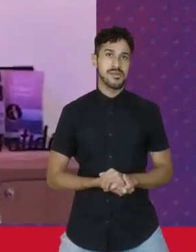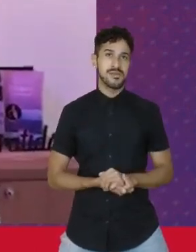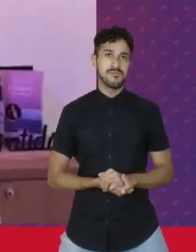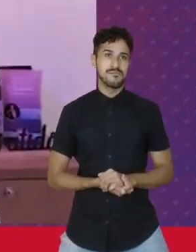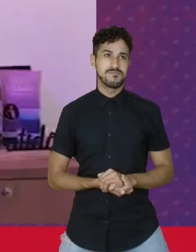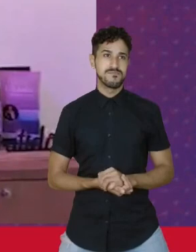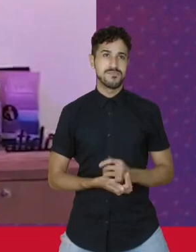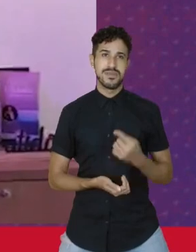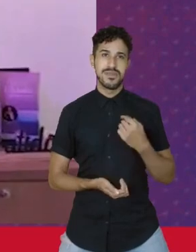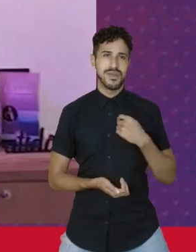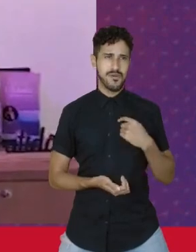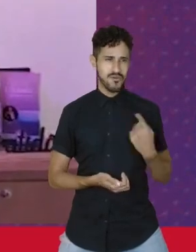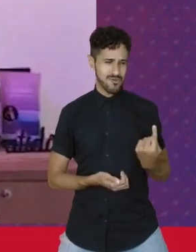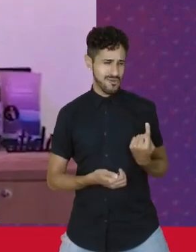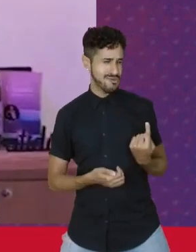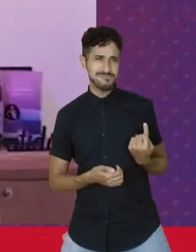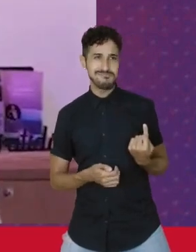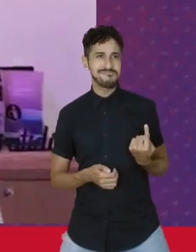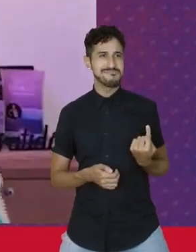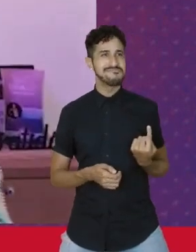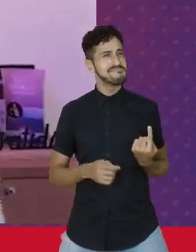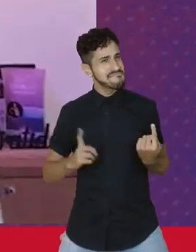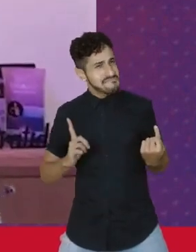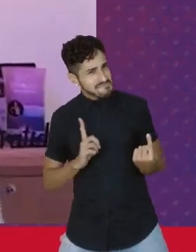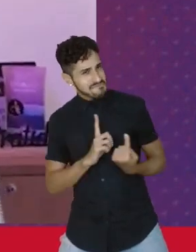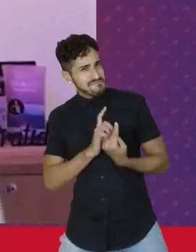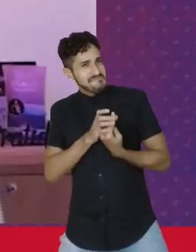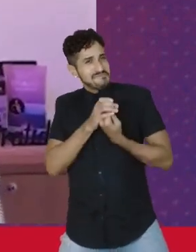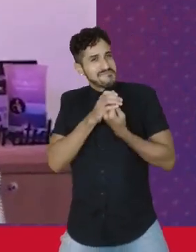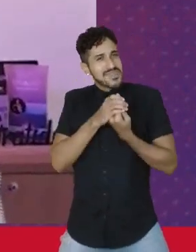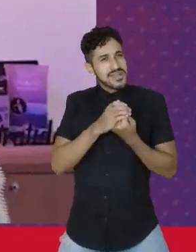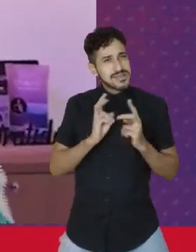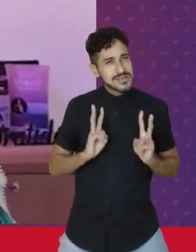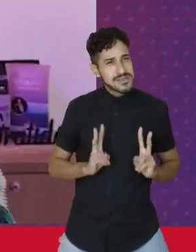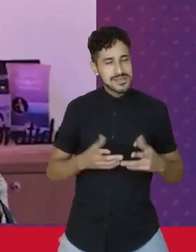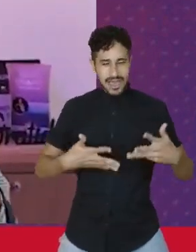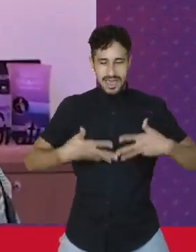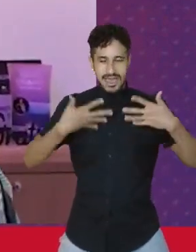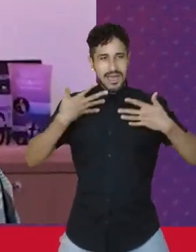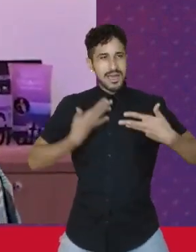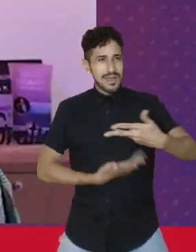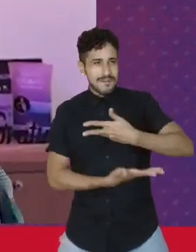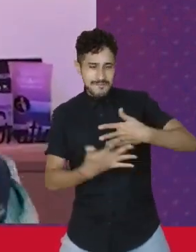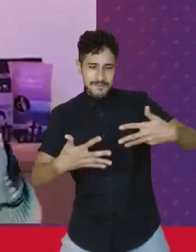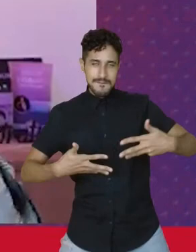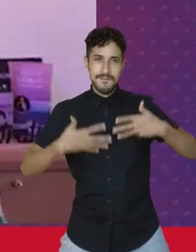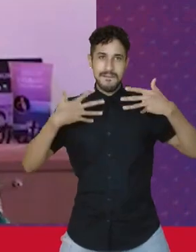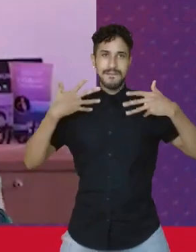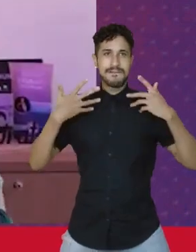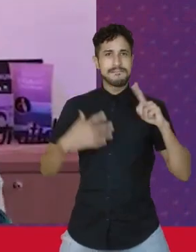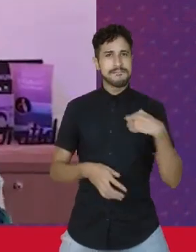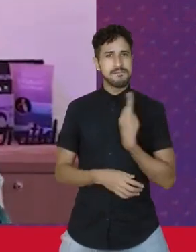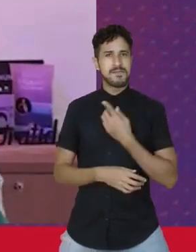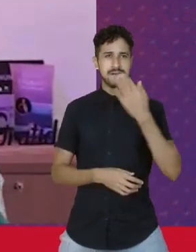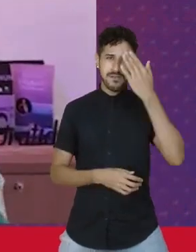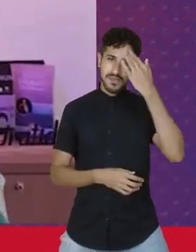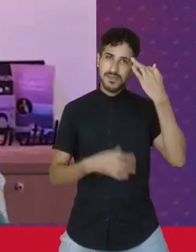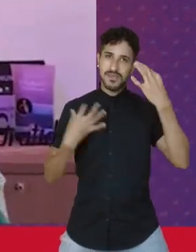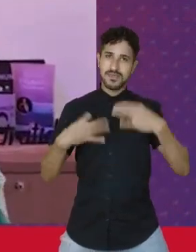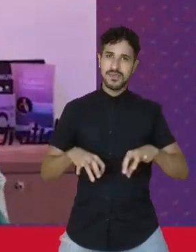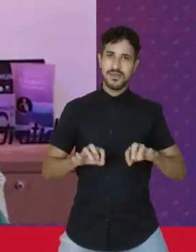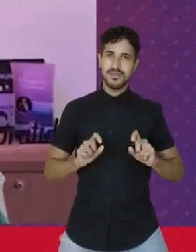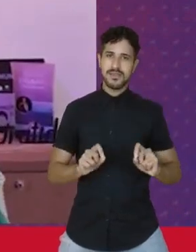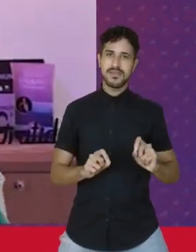eu não estou sozinha, né? Quando a gente não está só, a gente está sempre motivado. Quando a gente tem a certeza de